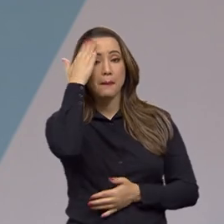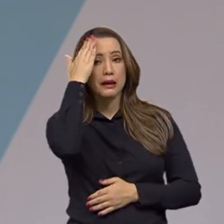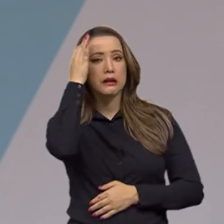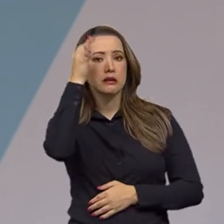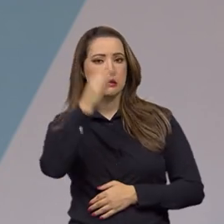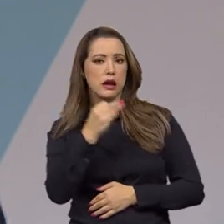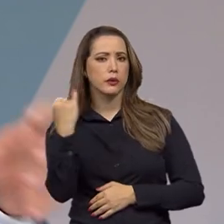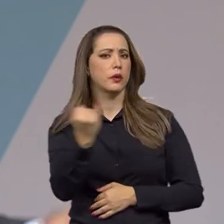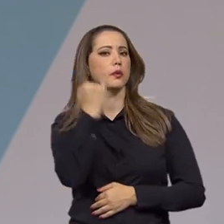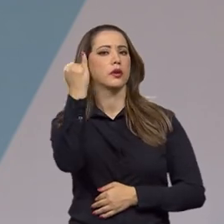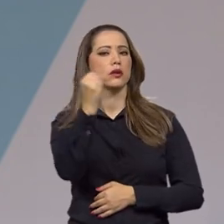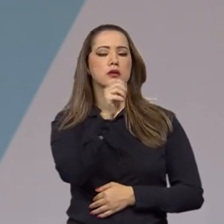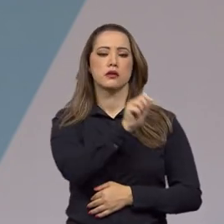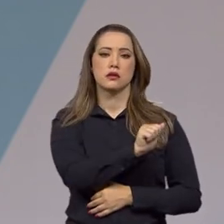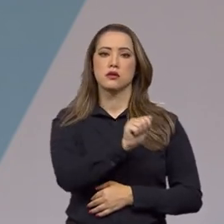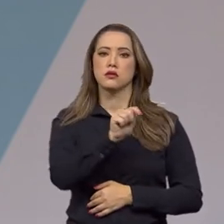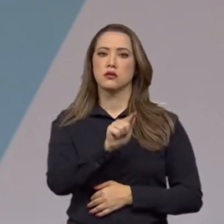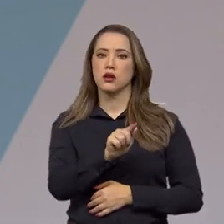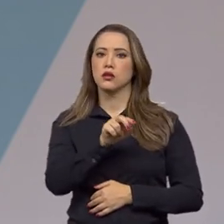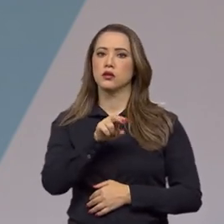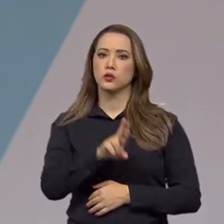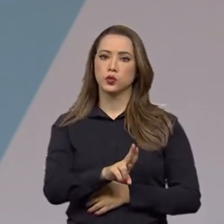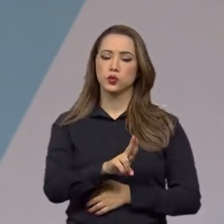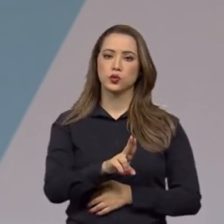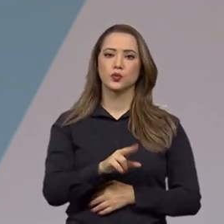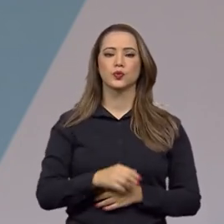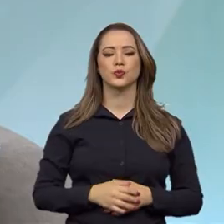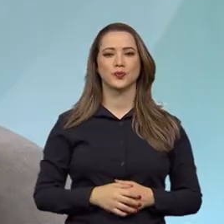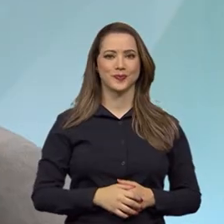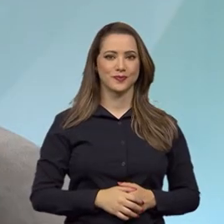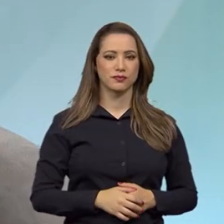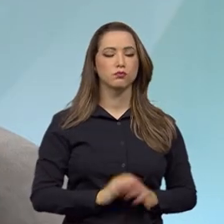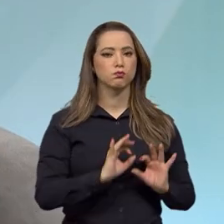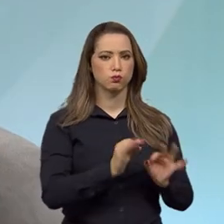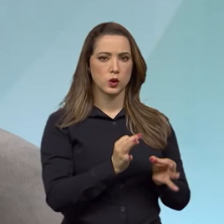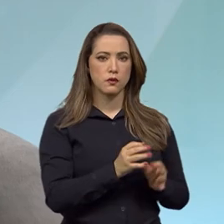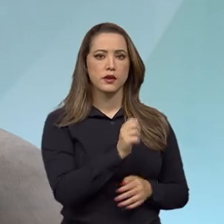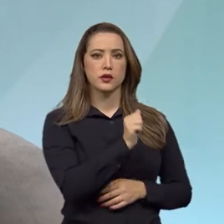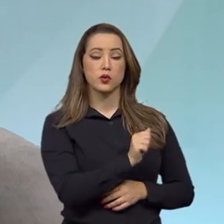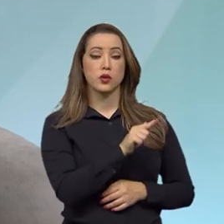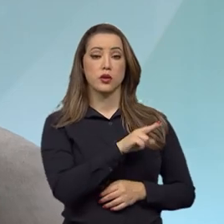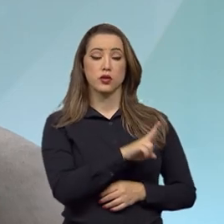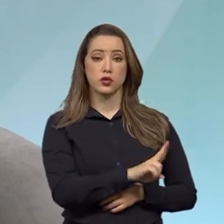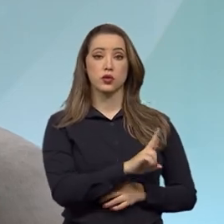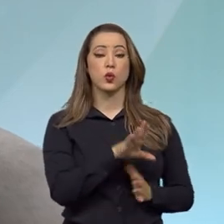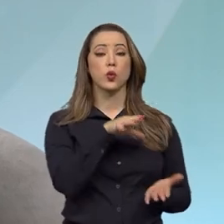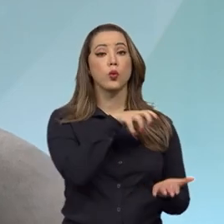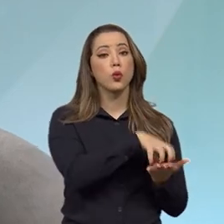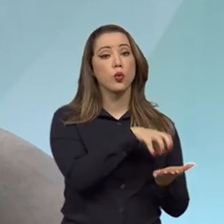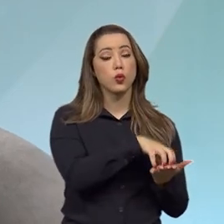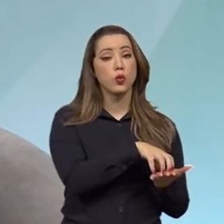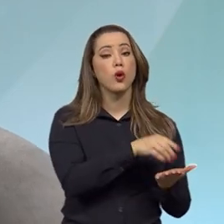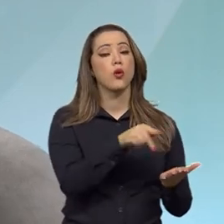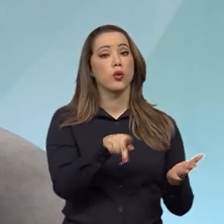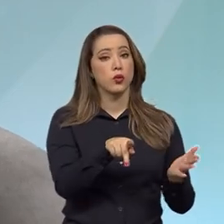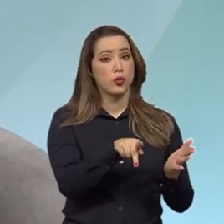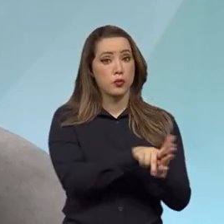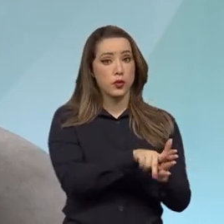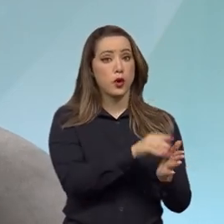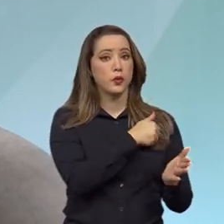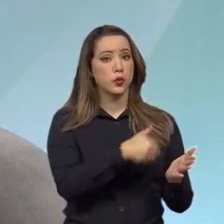a relevância dessa estrutura que existe no Brasil. Perfeito. A Advocacia-Geral da União é um órgão de Estado, uma carreira jurídica,